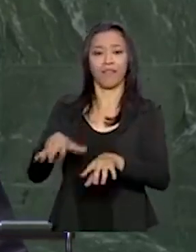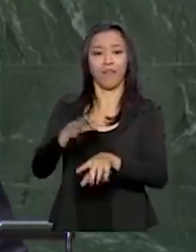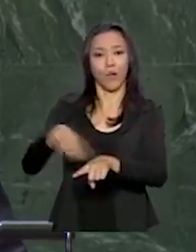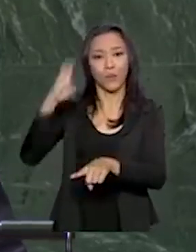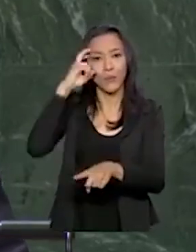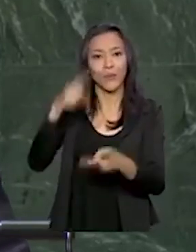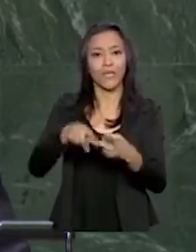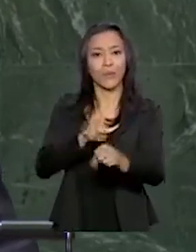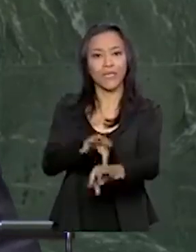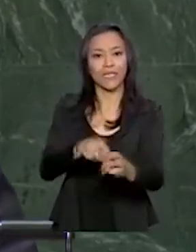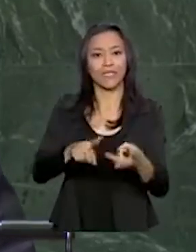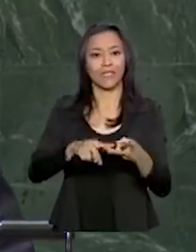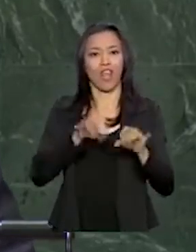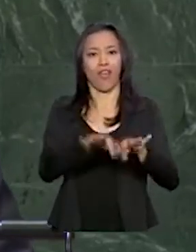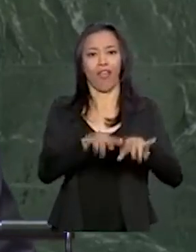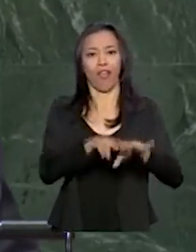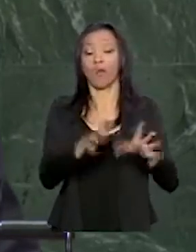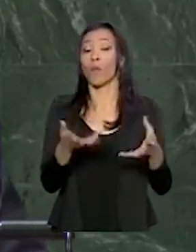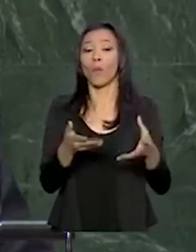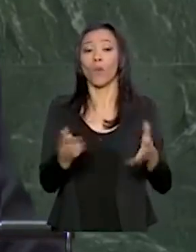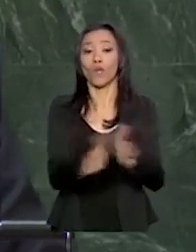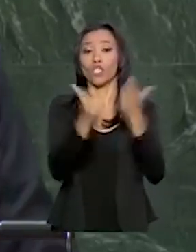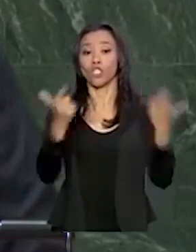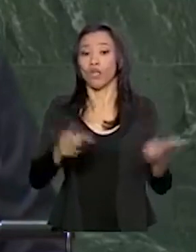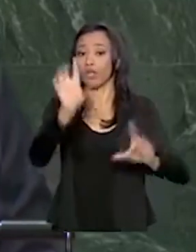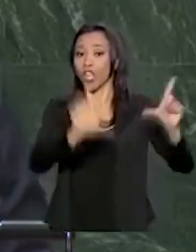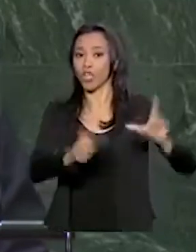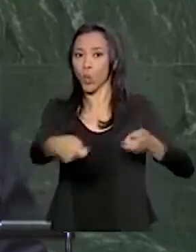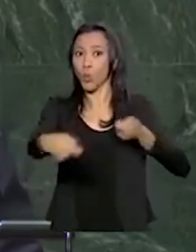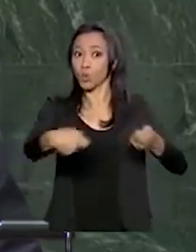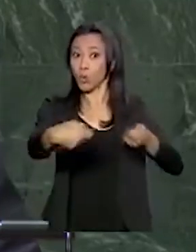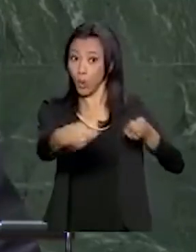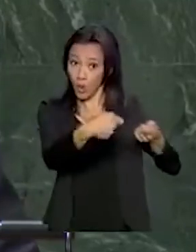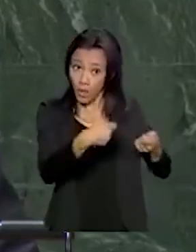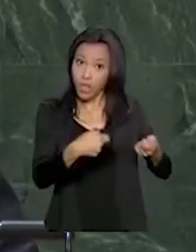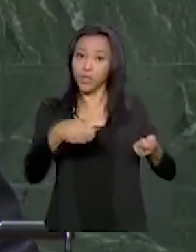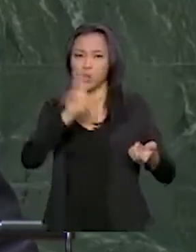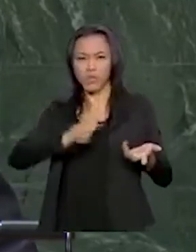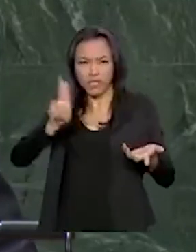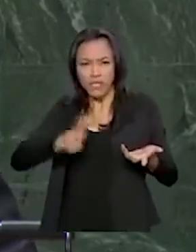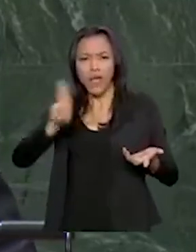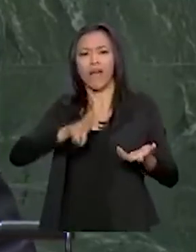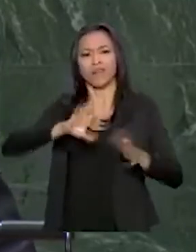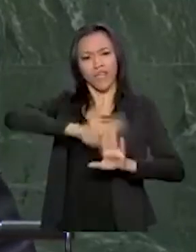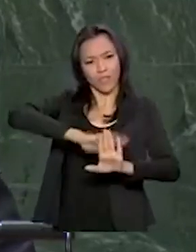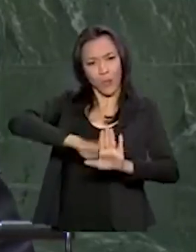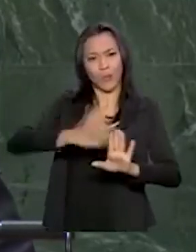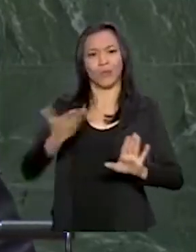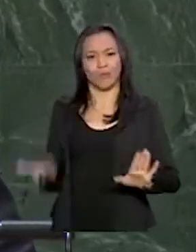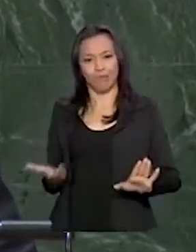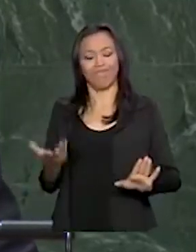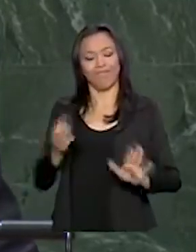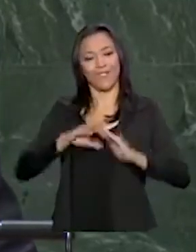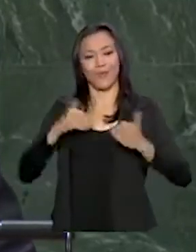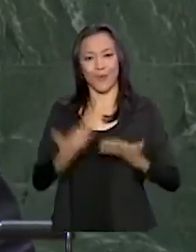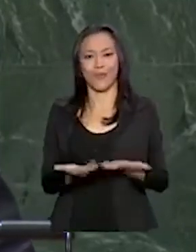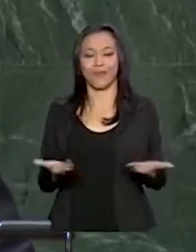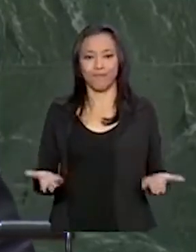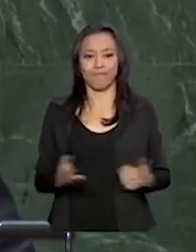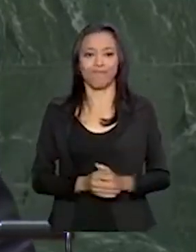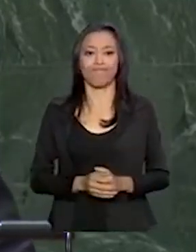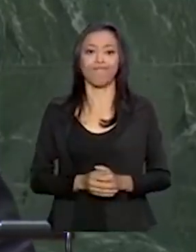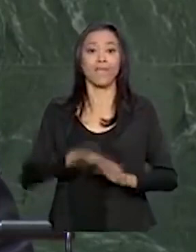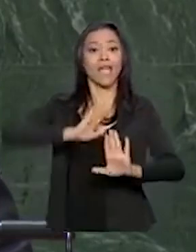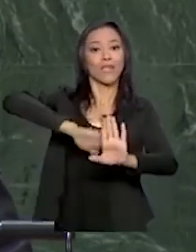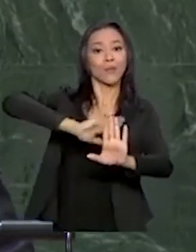e da mídia, dominando meios de comunicação, universidades e escolas. A